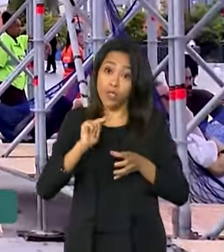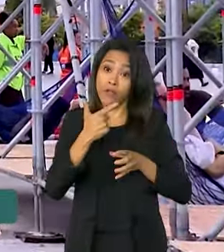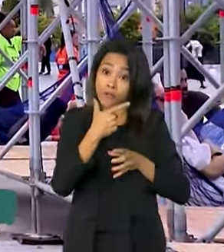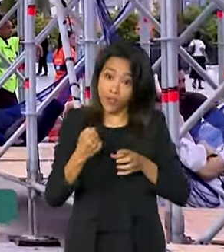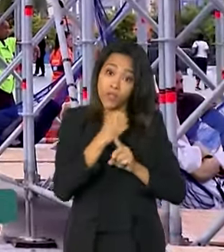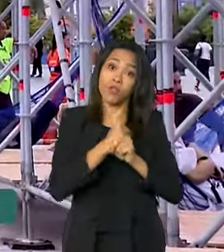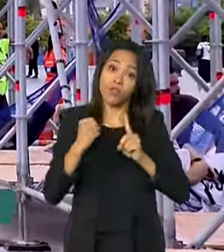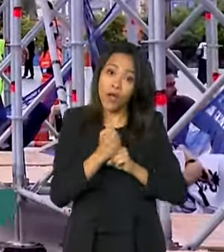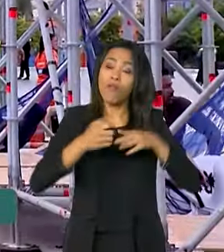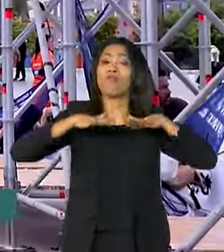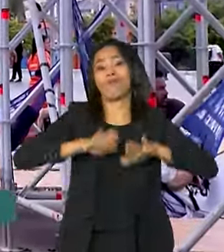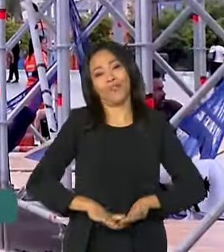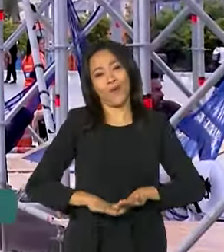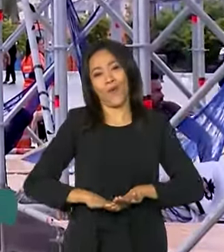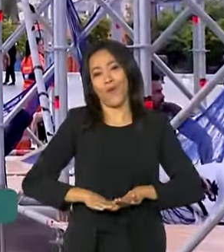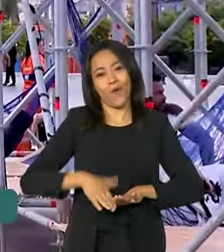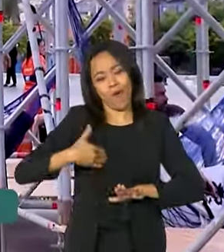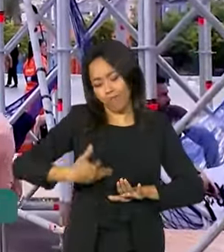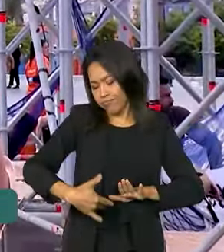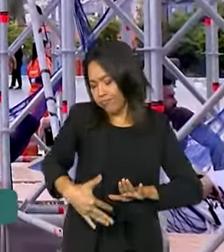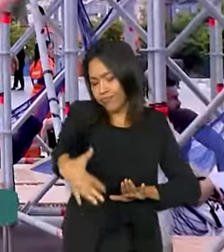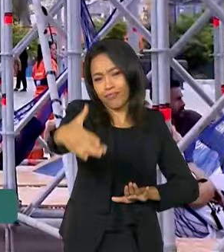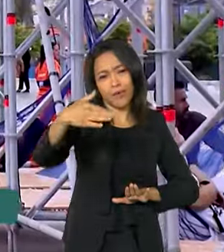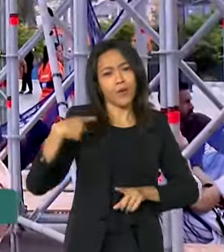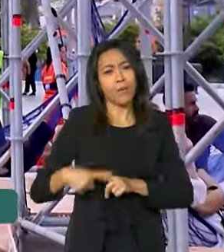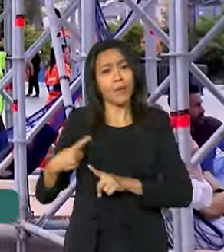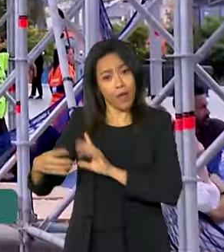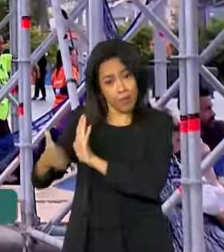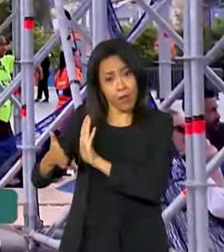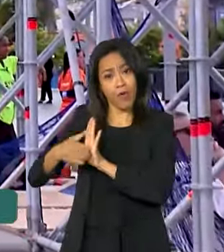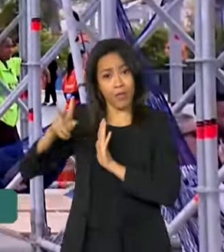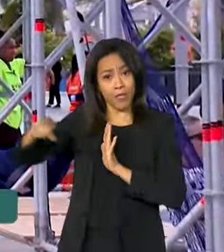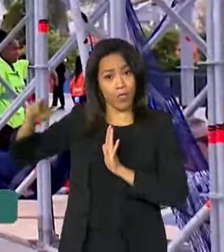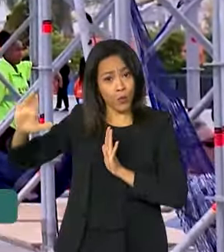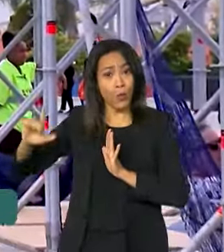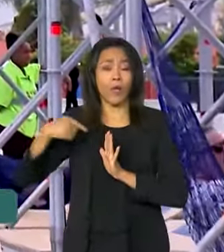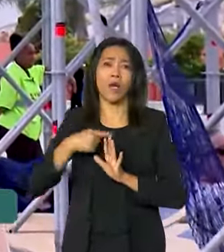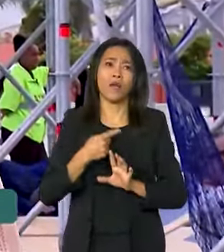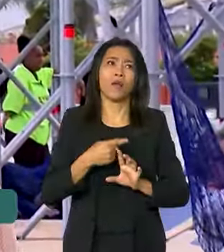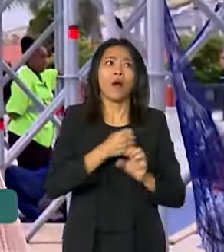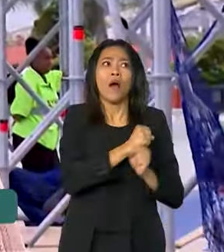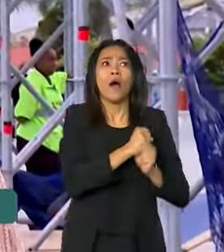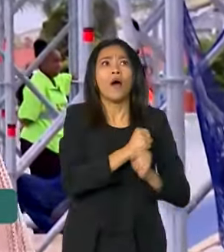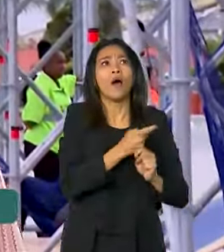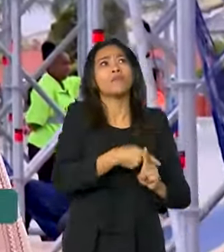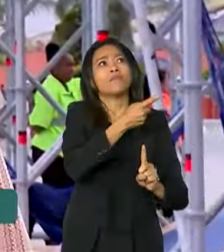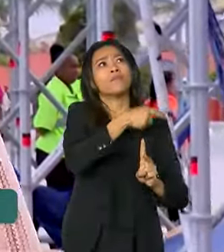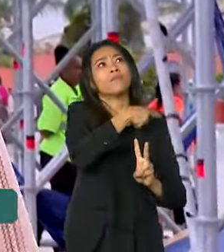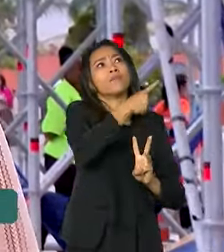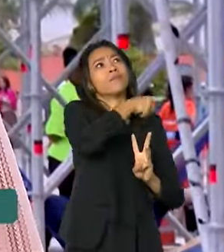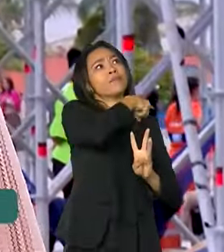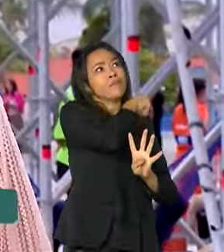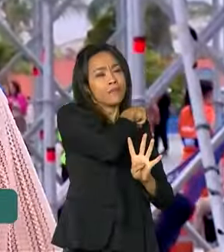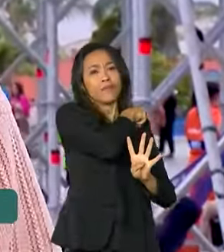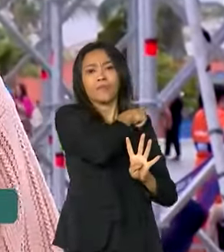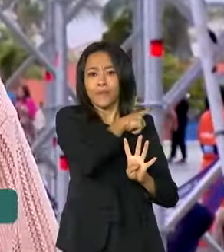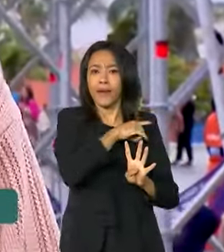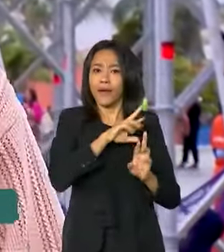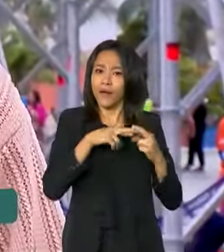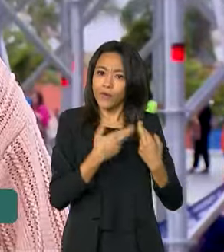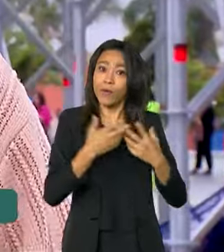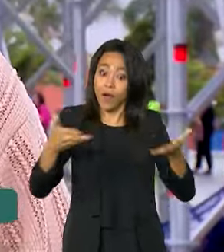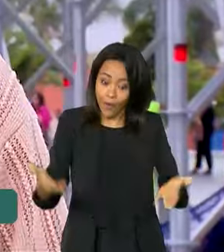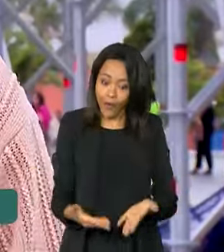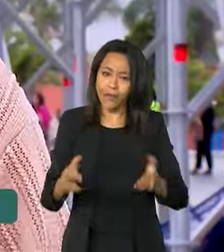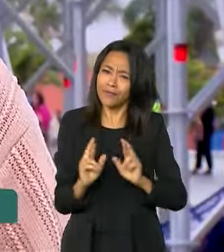coragem do presidente Lula em ter proposto isso, depois de tantos anos de realização do G20, ela nos anima para que a gente possa ter a